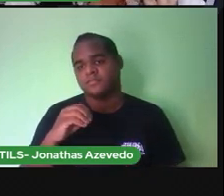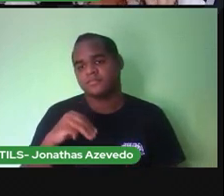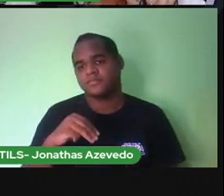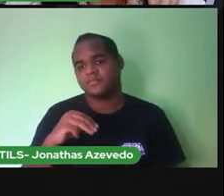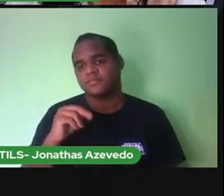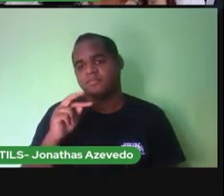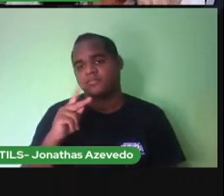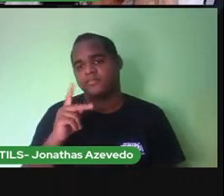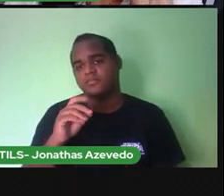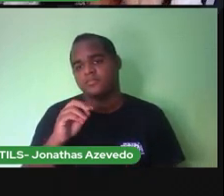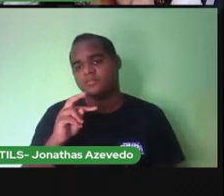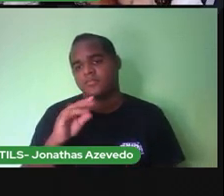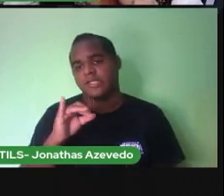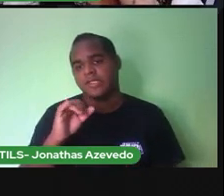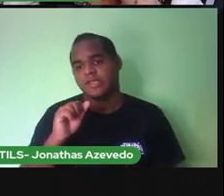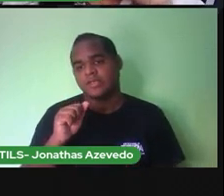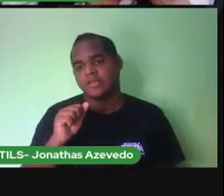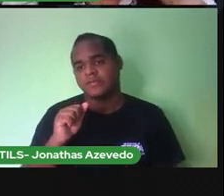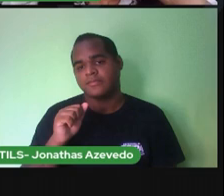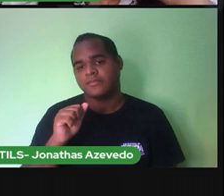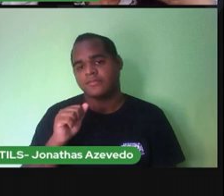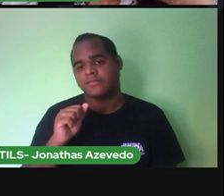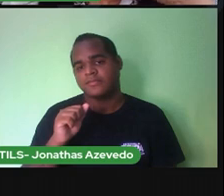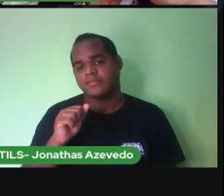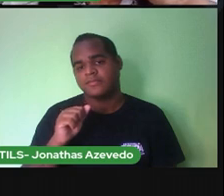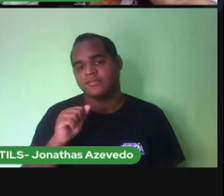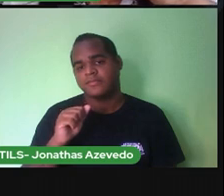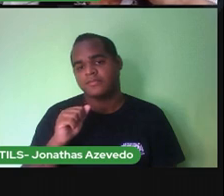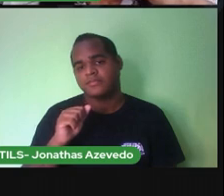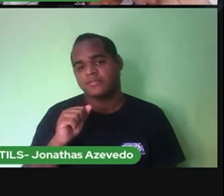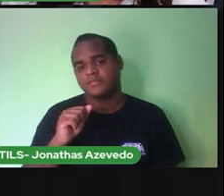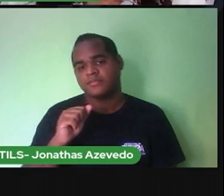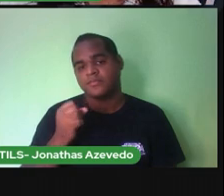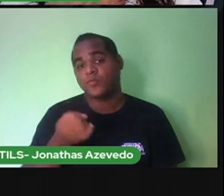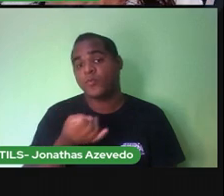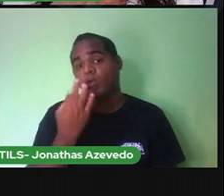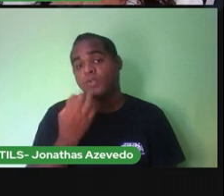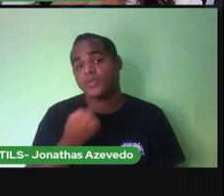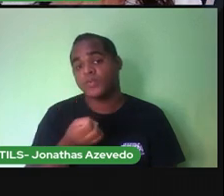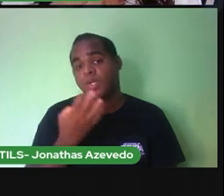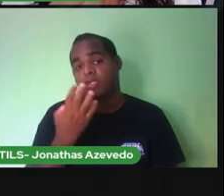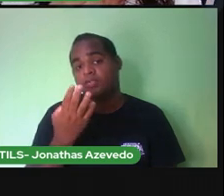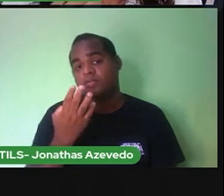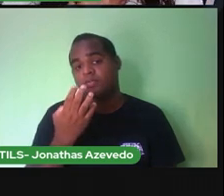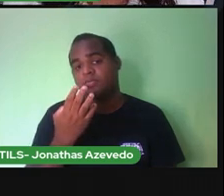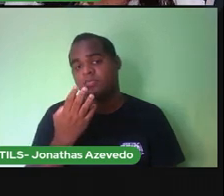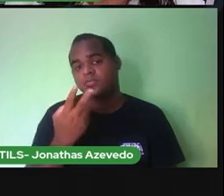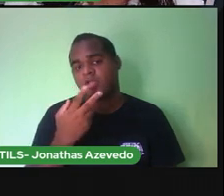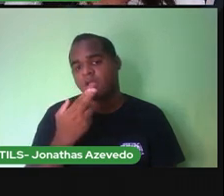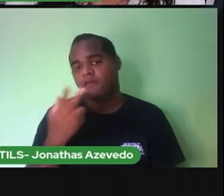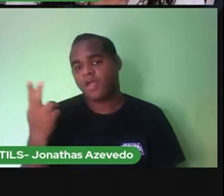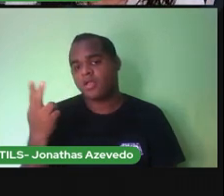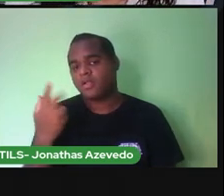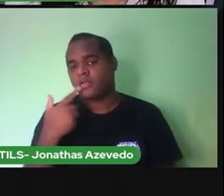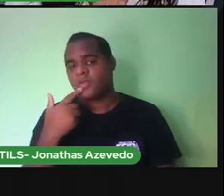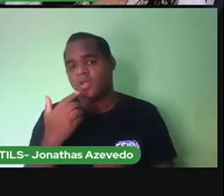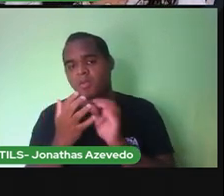Companhia Quantos pedacinhos? Quantas vezes Abrimos a boca?